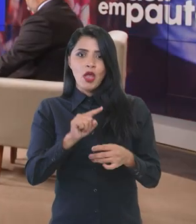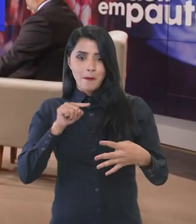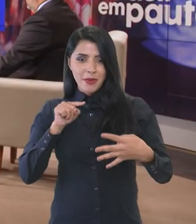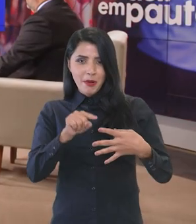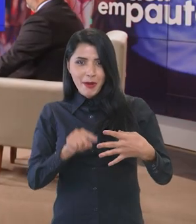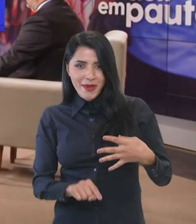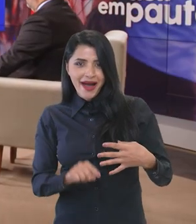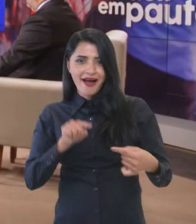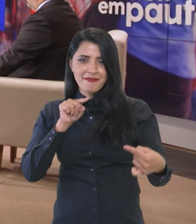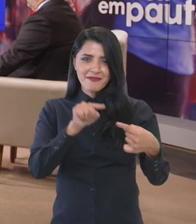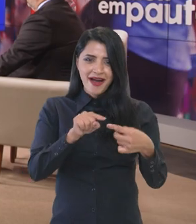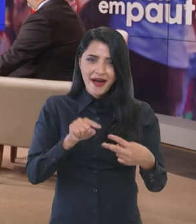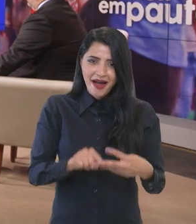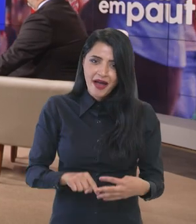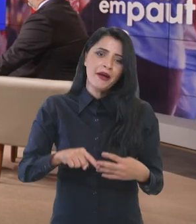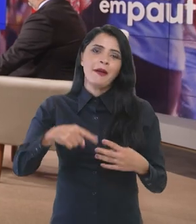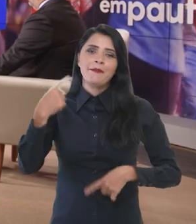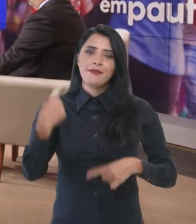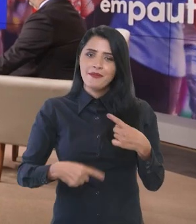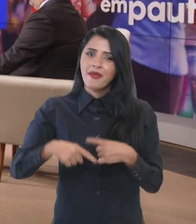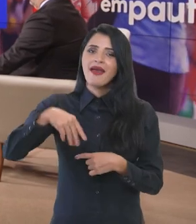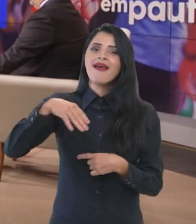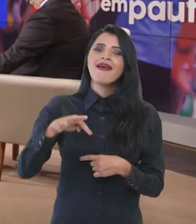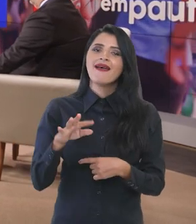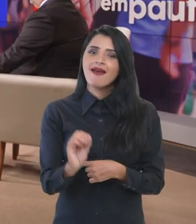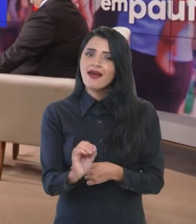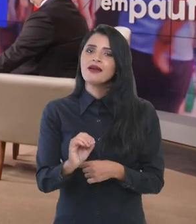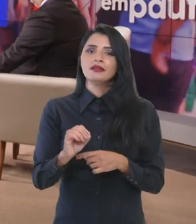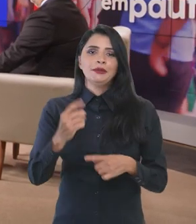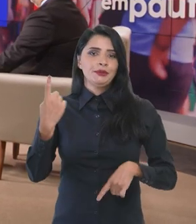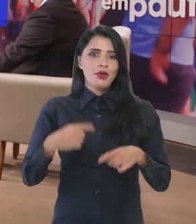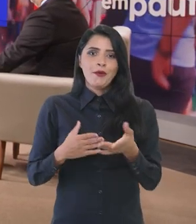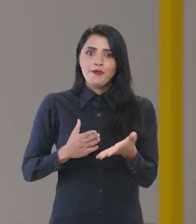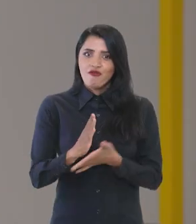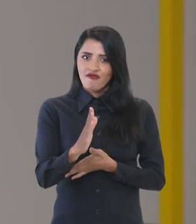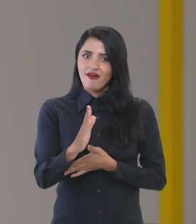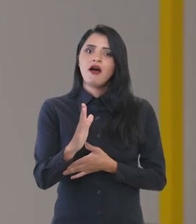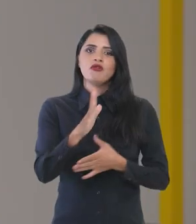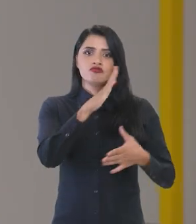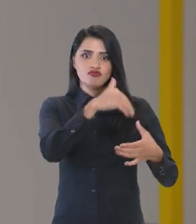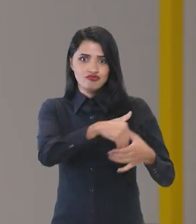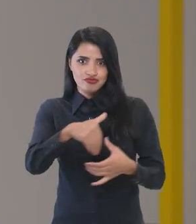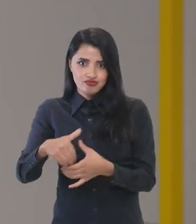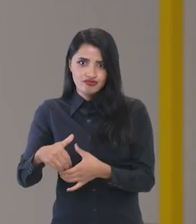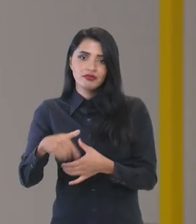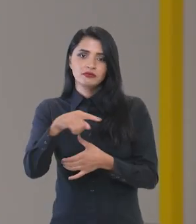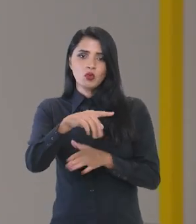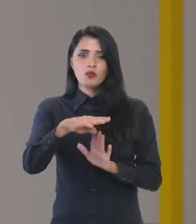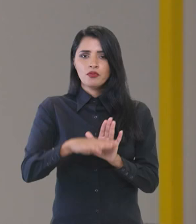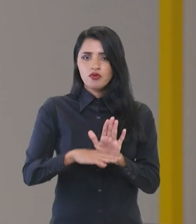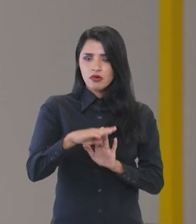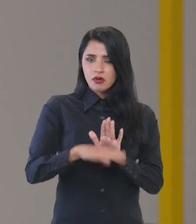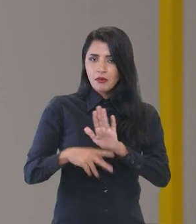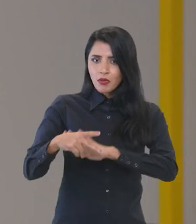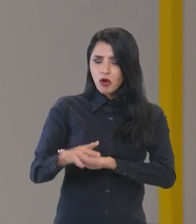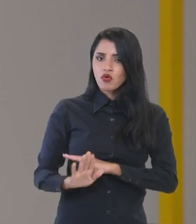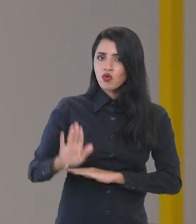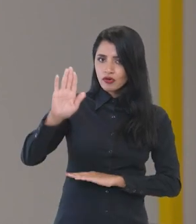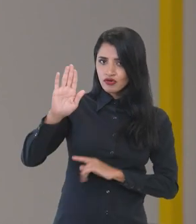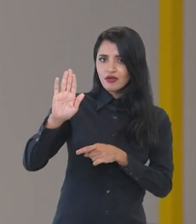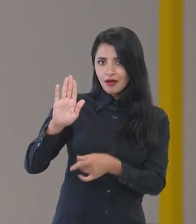objetivos, metas, políticas que foram aprovadas nas urnas a partir do programa do